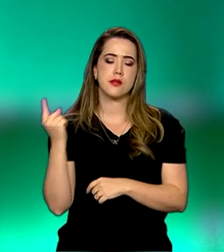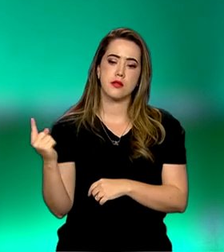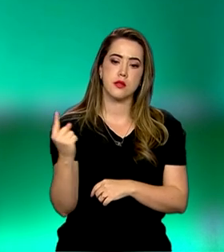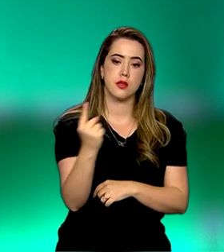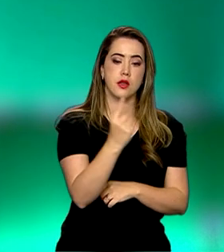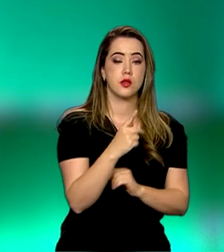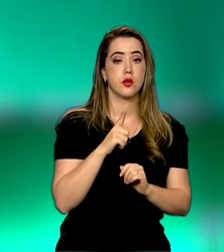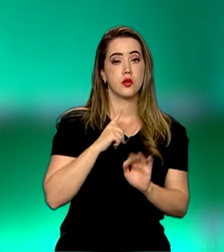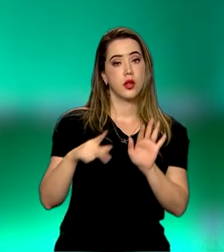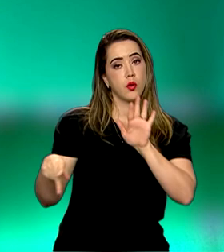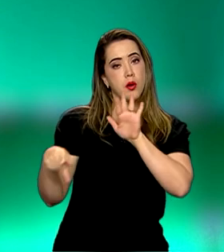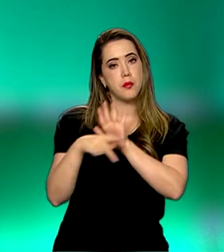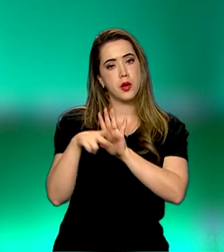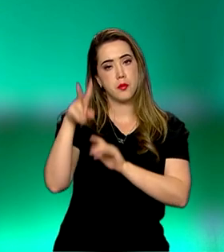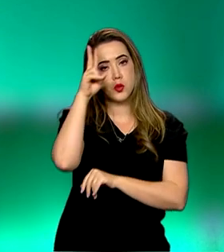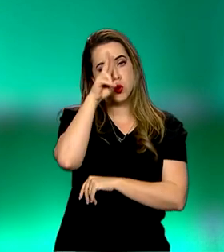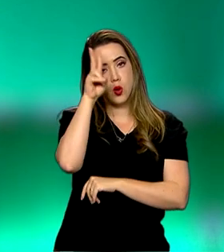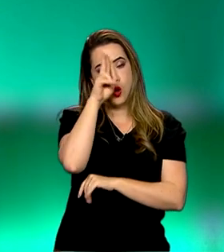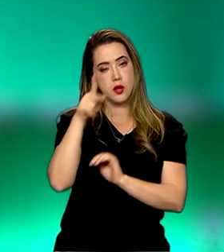com a sua história, com a sua formação. E aí E aí E